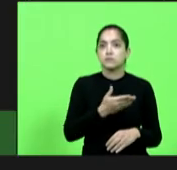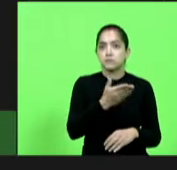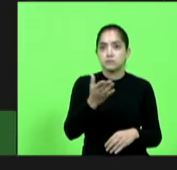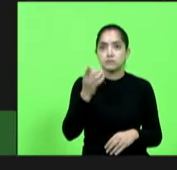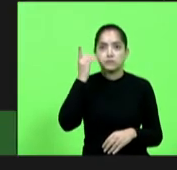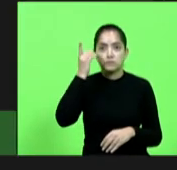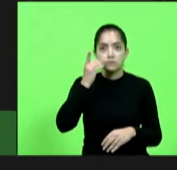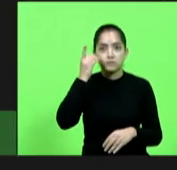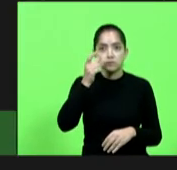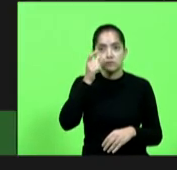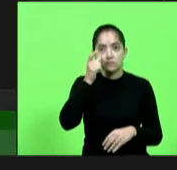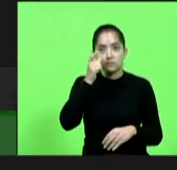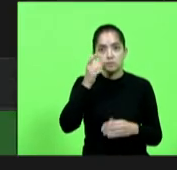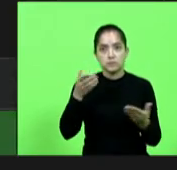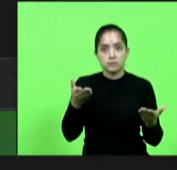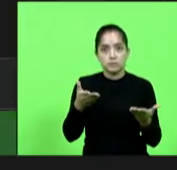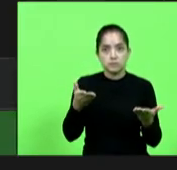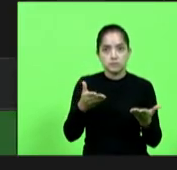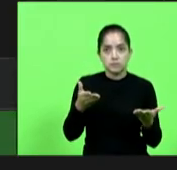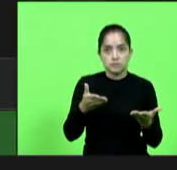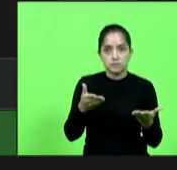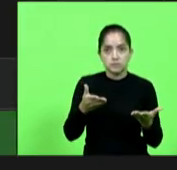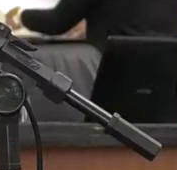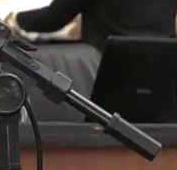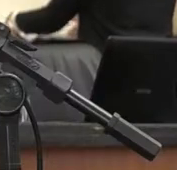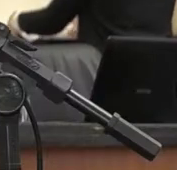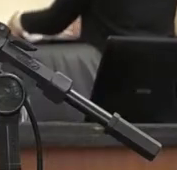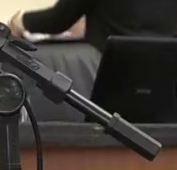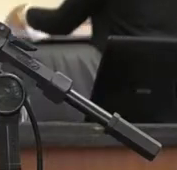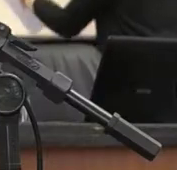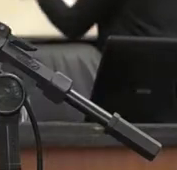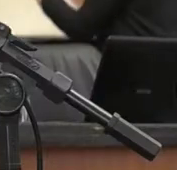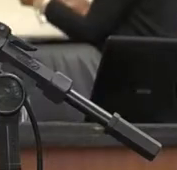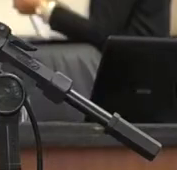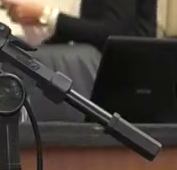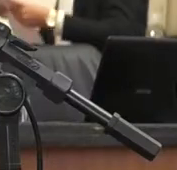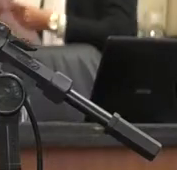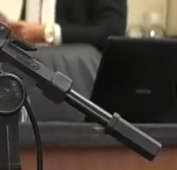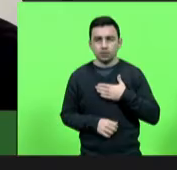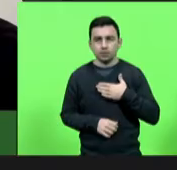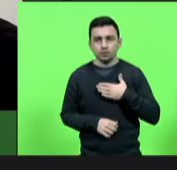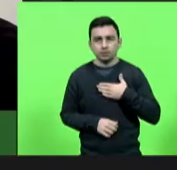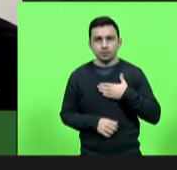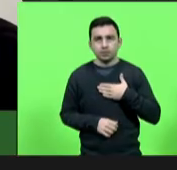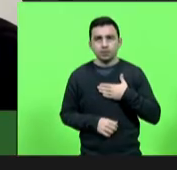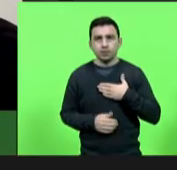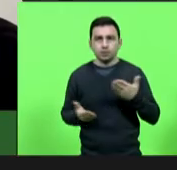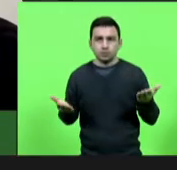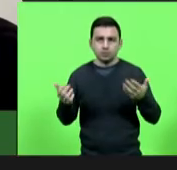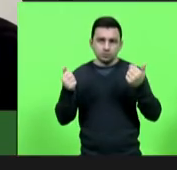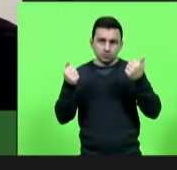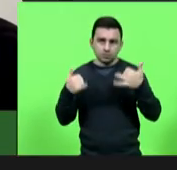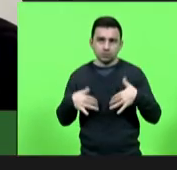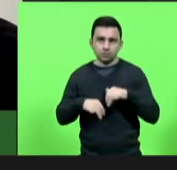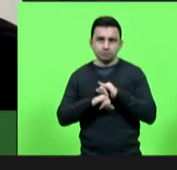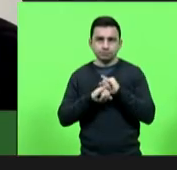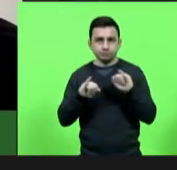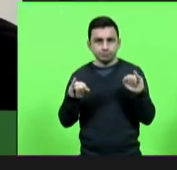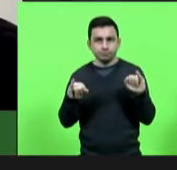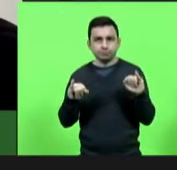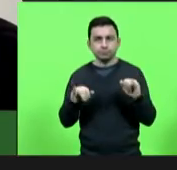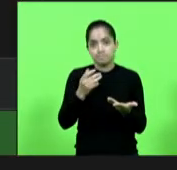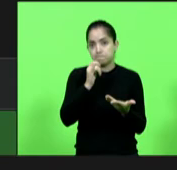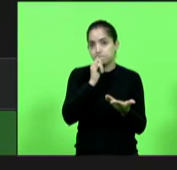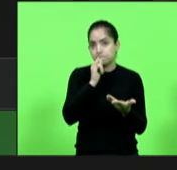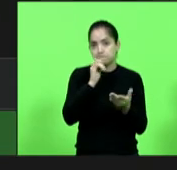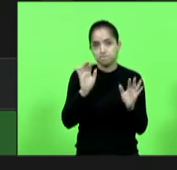mudança afeta cerca de 90% de donos de propriedades com menos de 50 hectares, que não poderão mais fazer financiamentos,